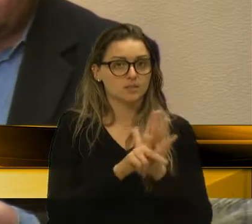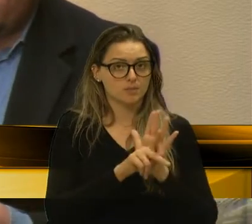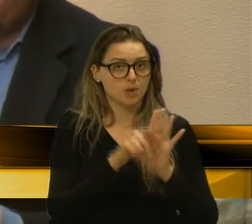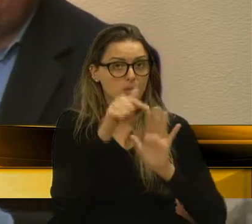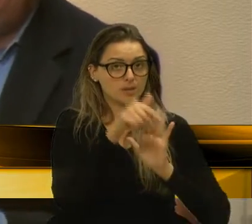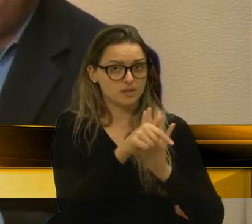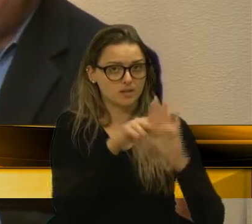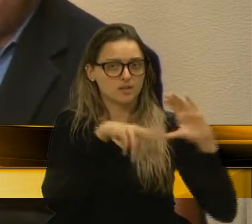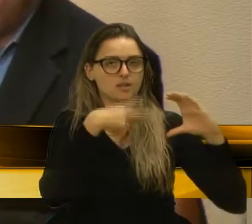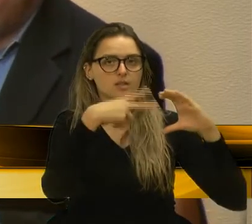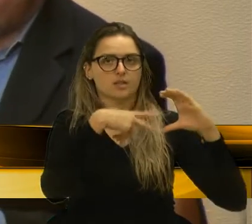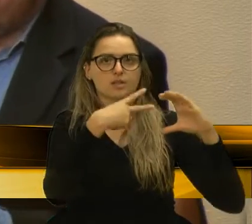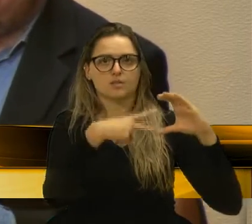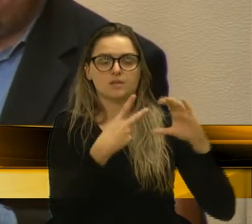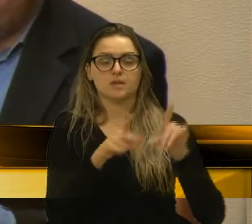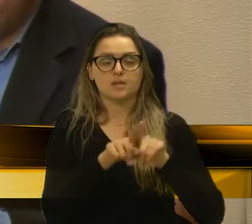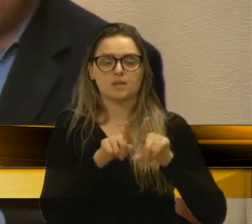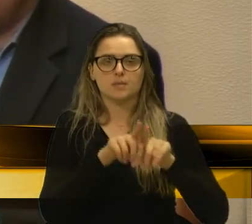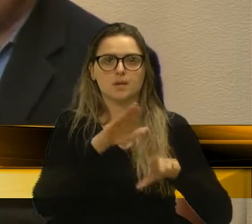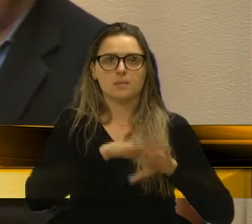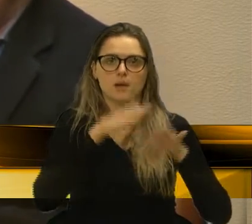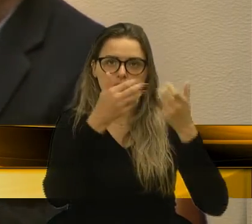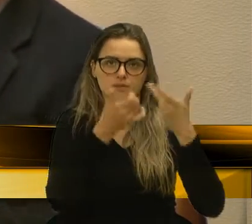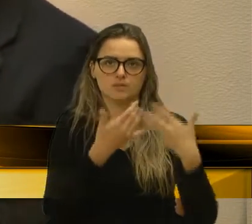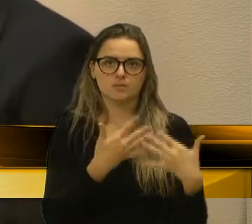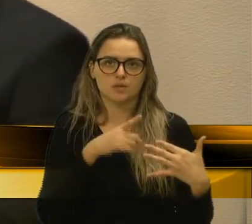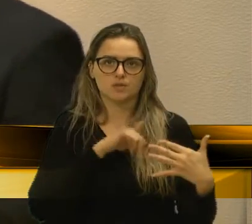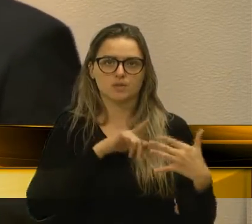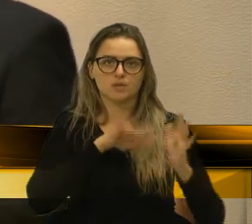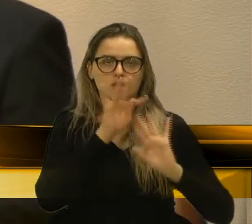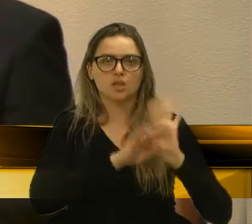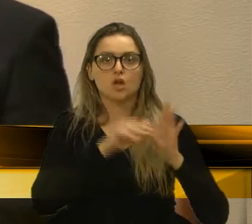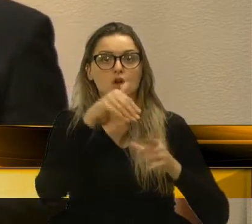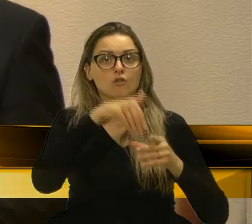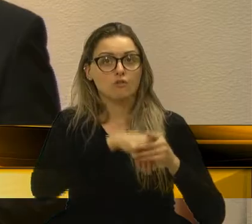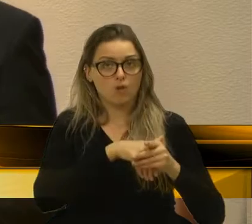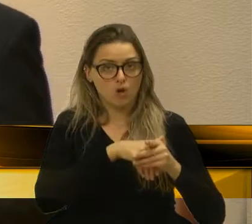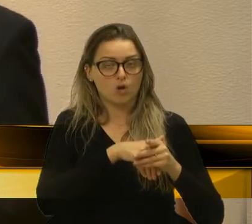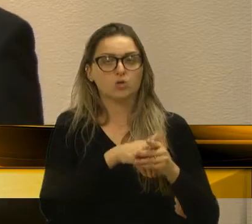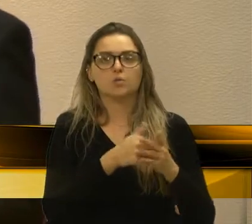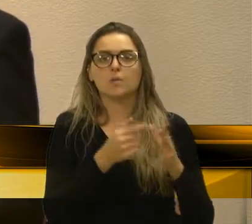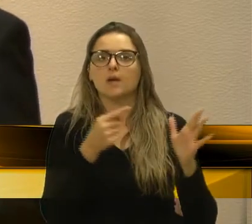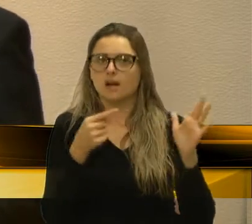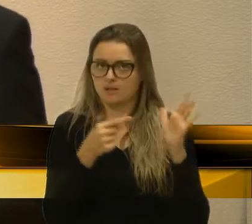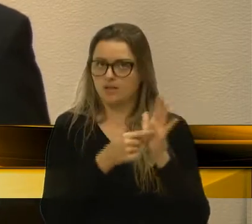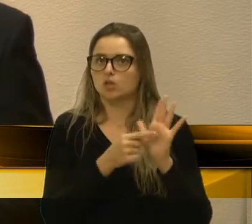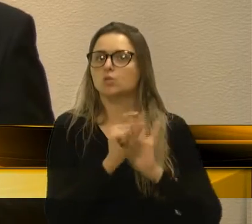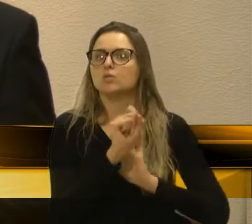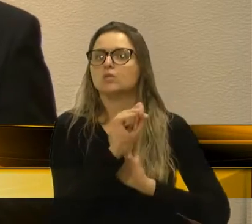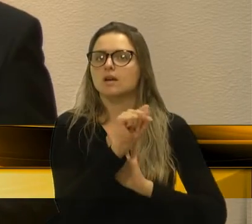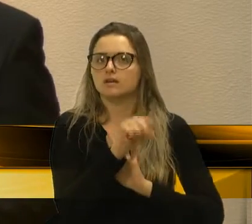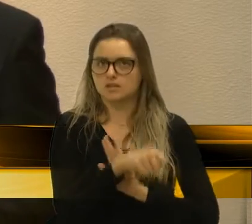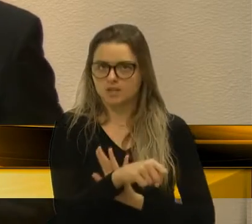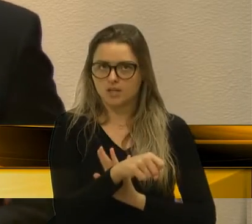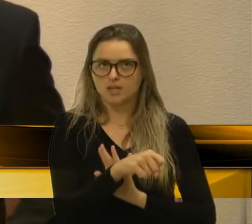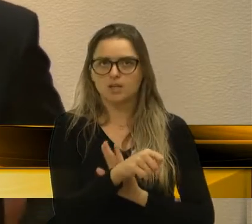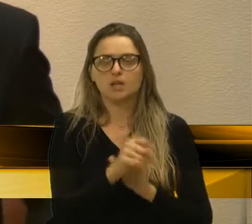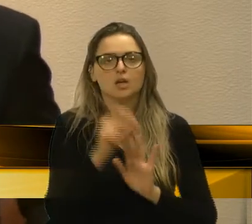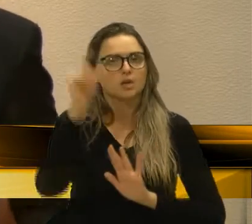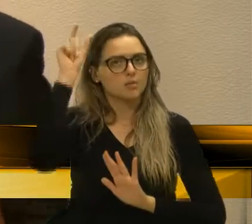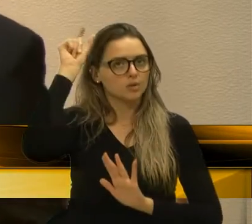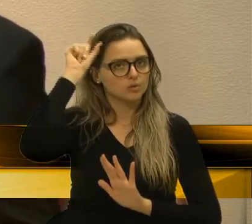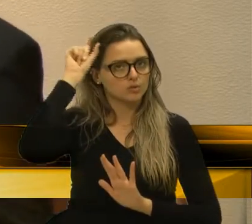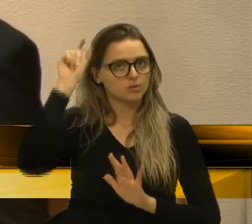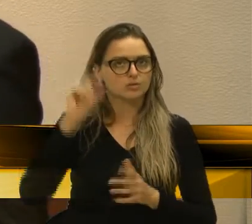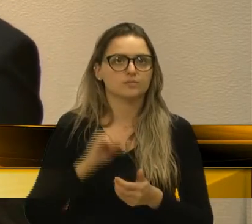Câmara Municipal de Caxias do Sul e da outras providências, votamos pela procedência da denúncia contra o vereador Francisco